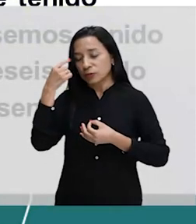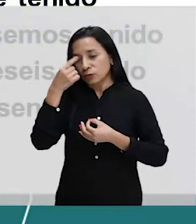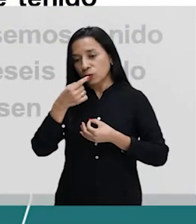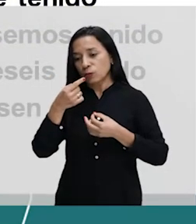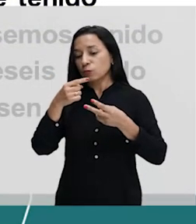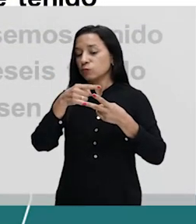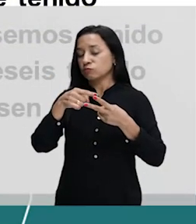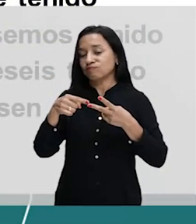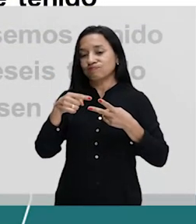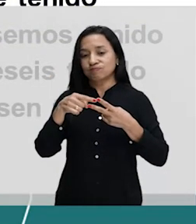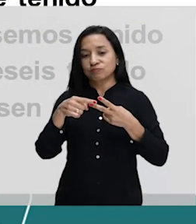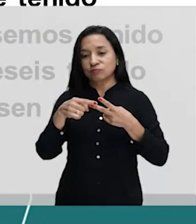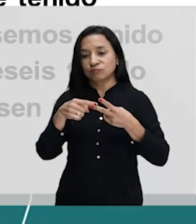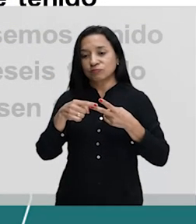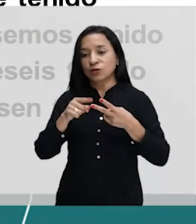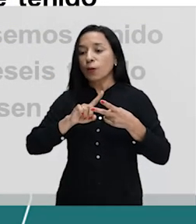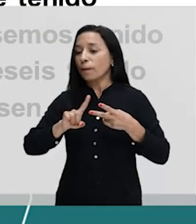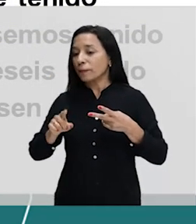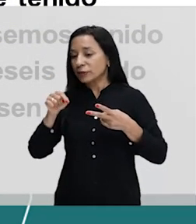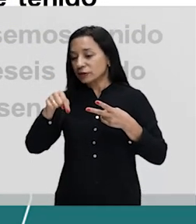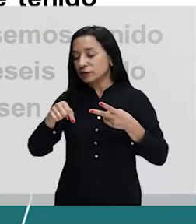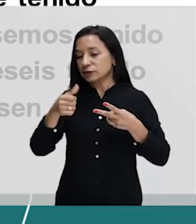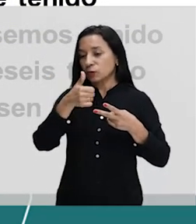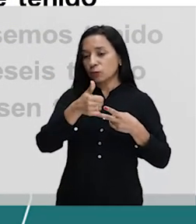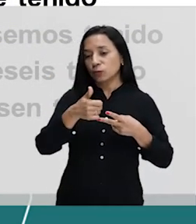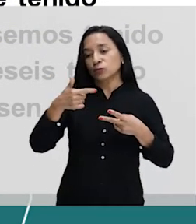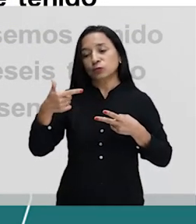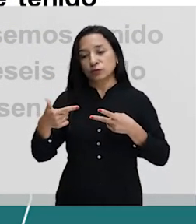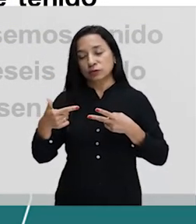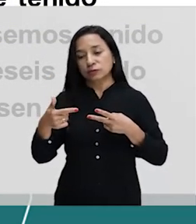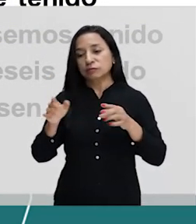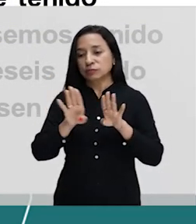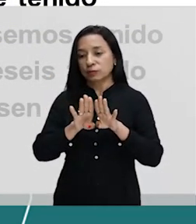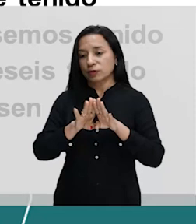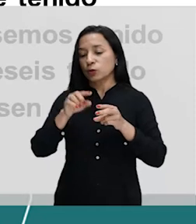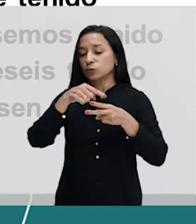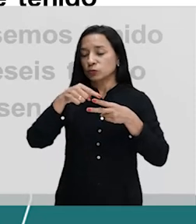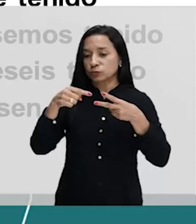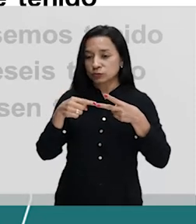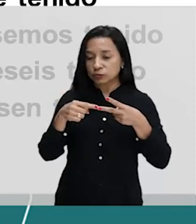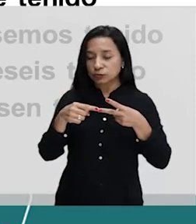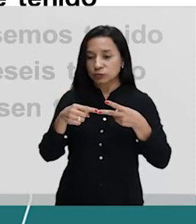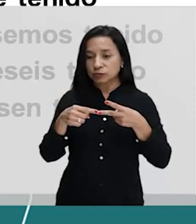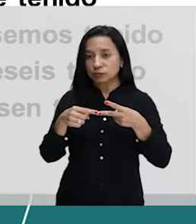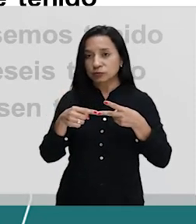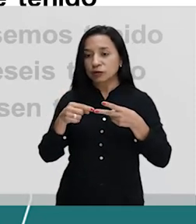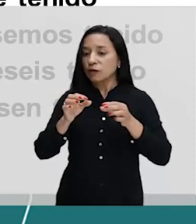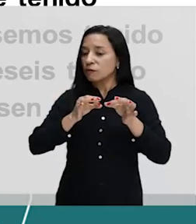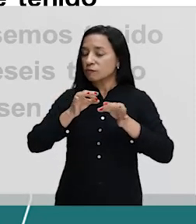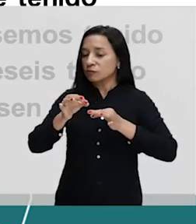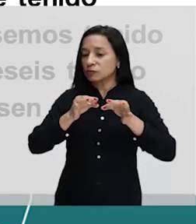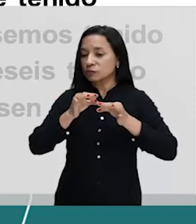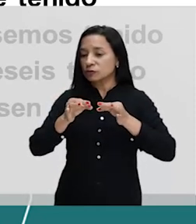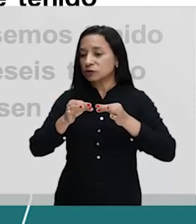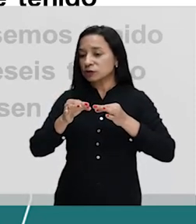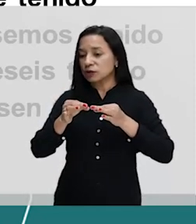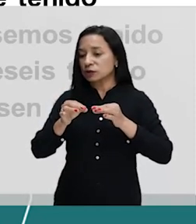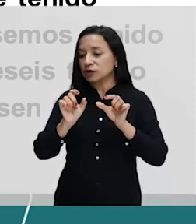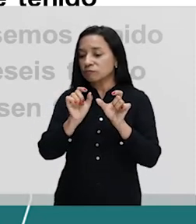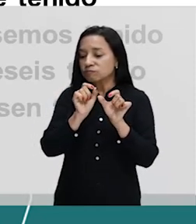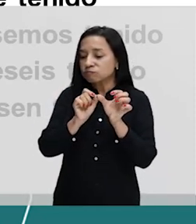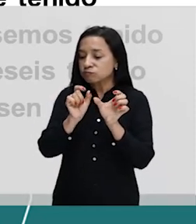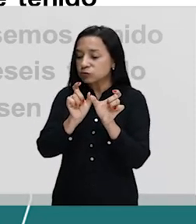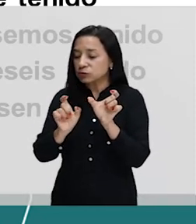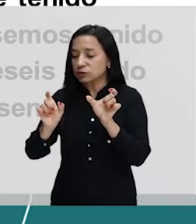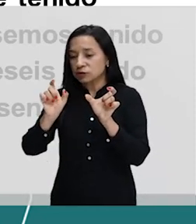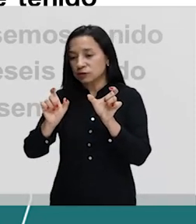mas é só esse aqui eu tenho um e tenho o dois então eu tenho duas formas que vão funcionar na sua colocação da mesma forma